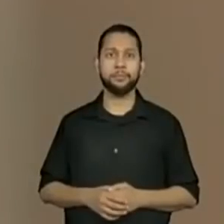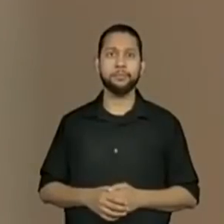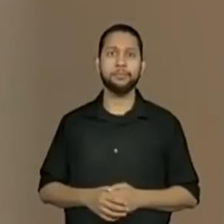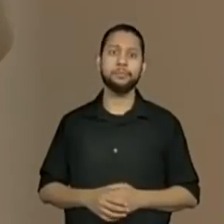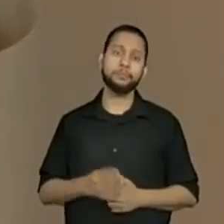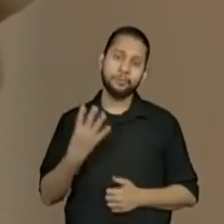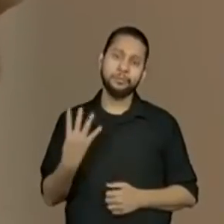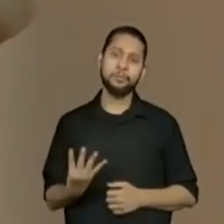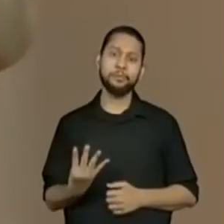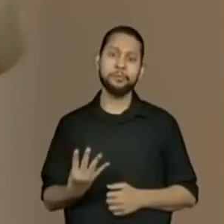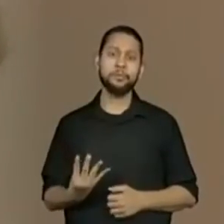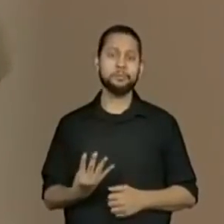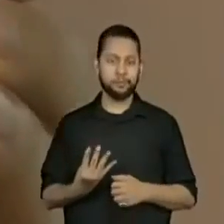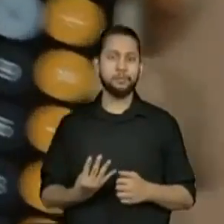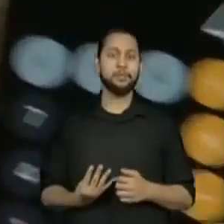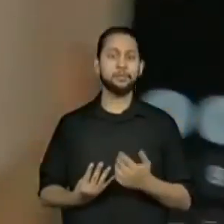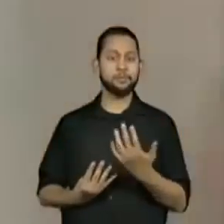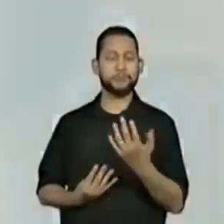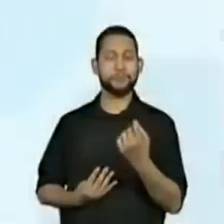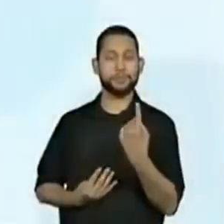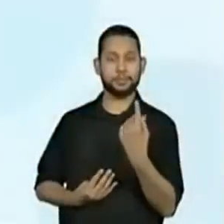temos o resultado 4.